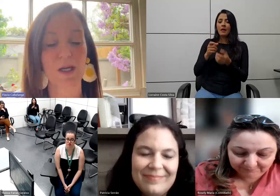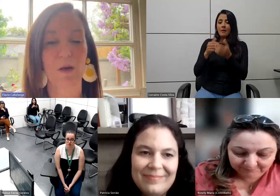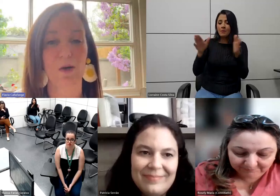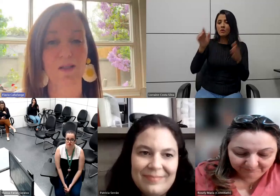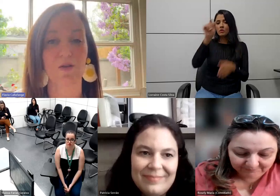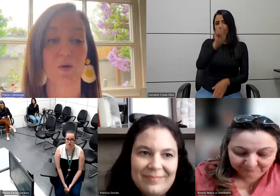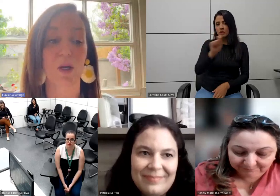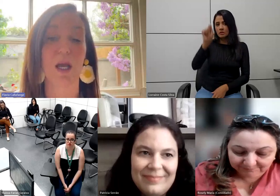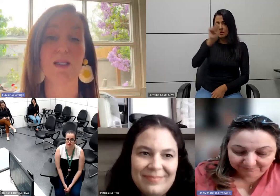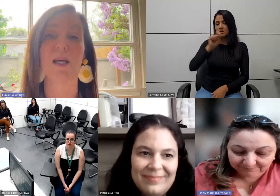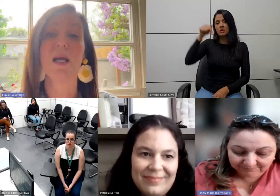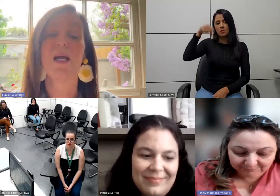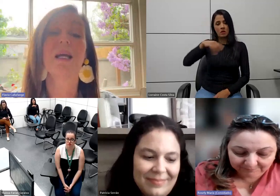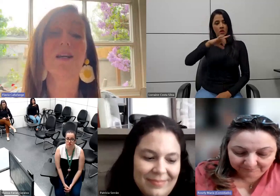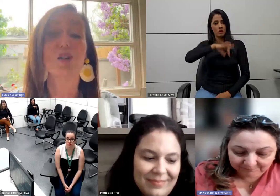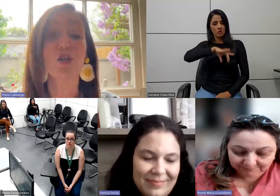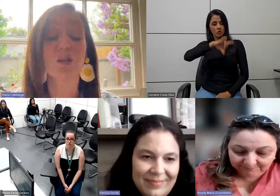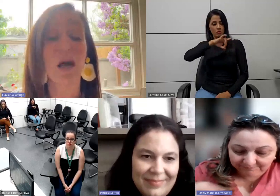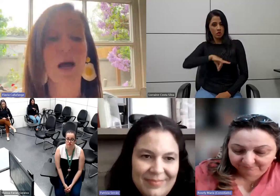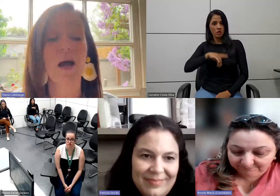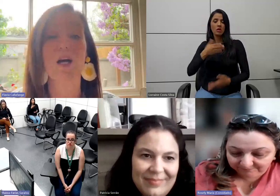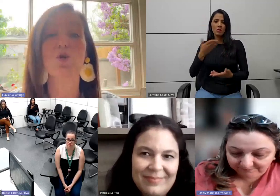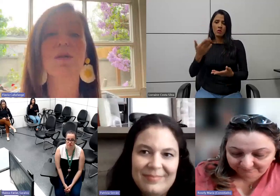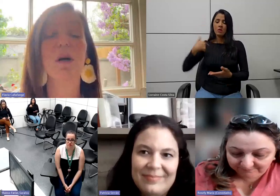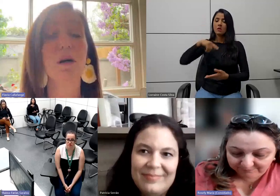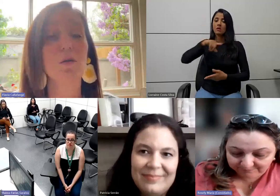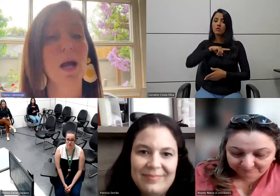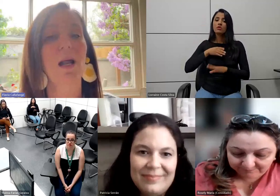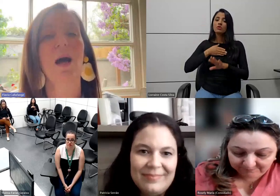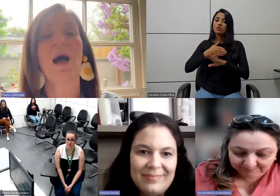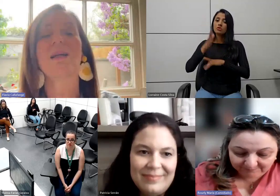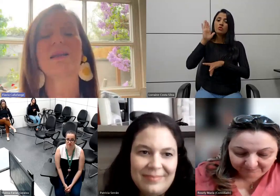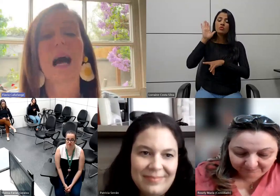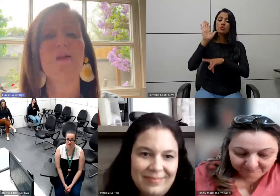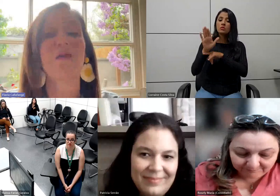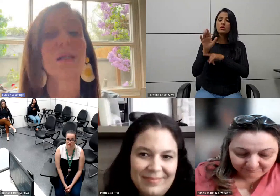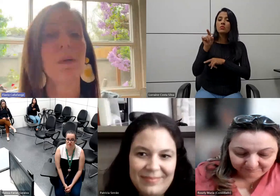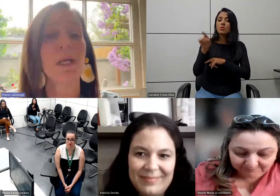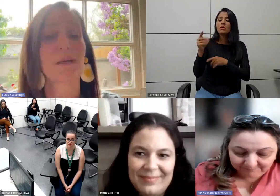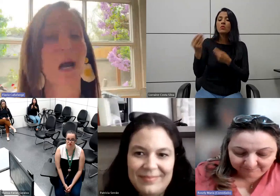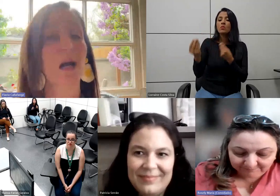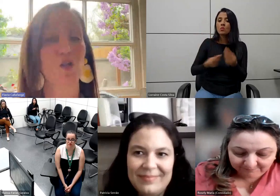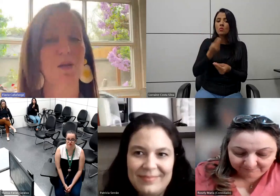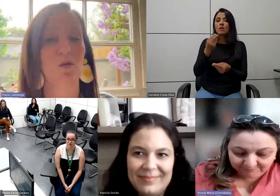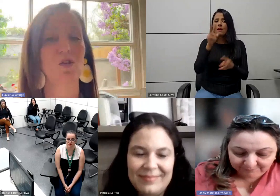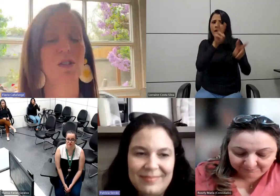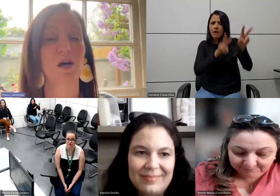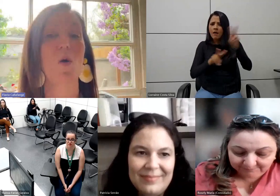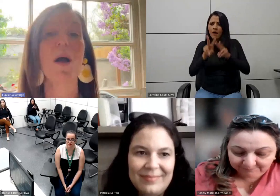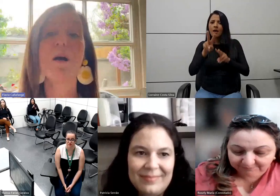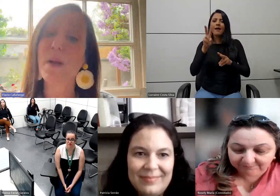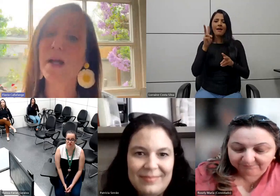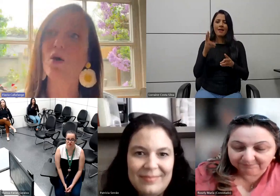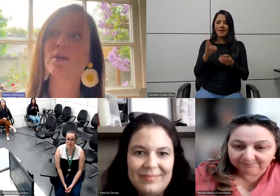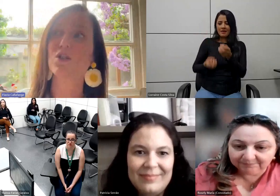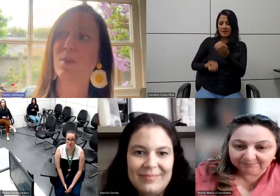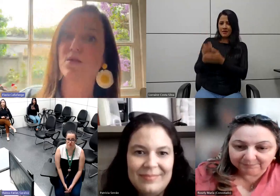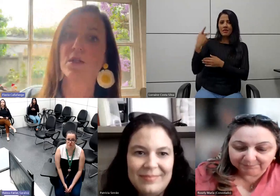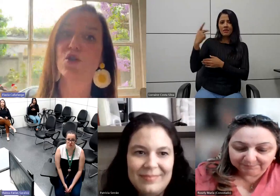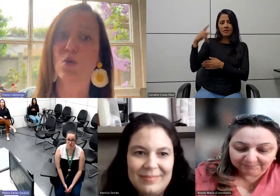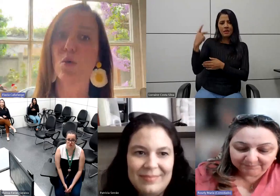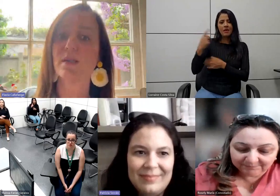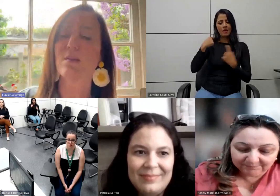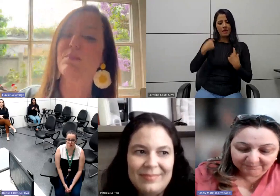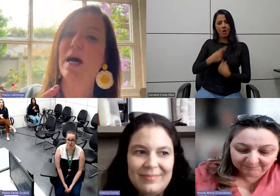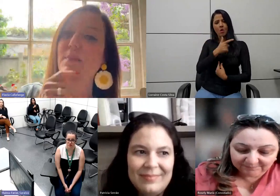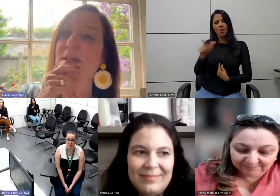aqui no Chile, a Coração Turquesa, e a gente está ajudando ela a dar visibilidade a essa condição, para que outras